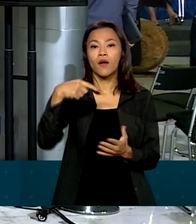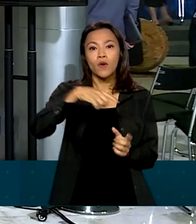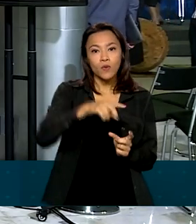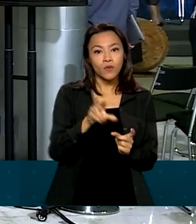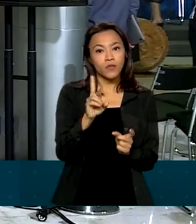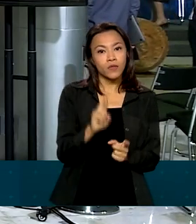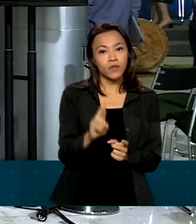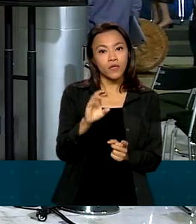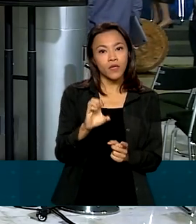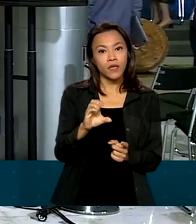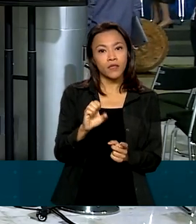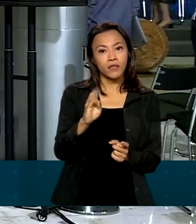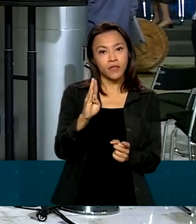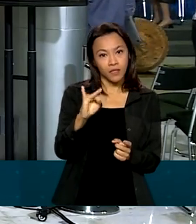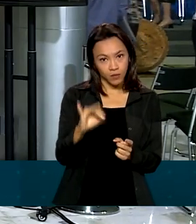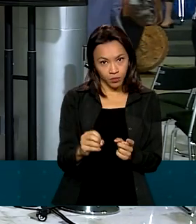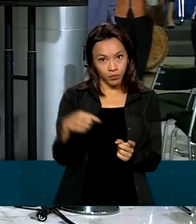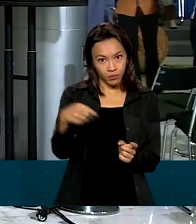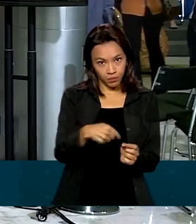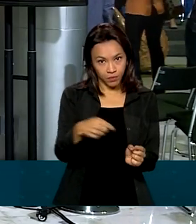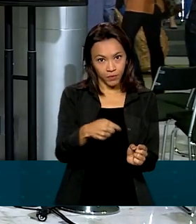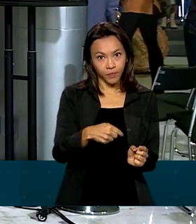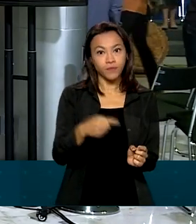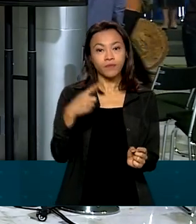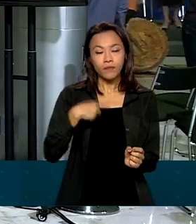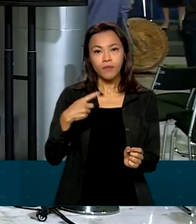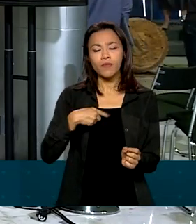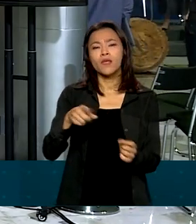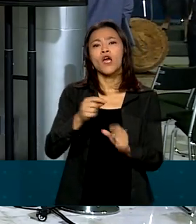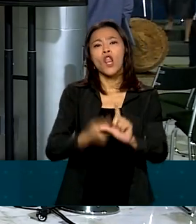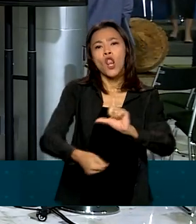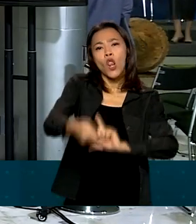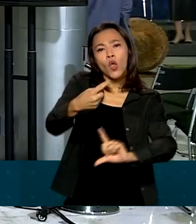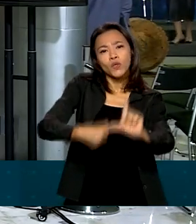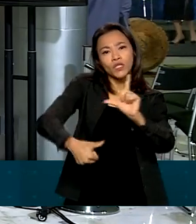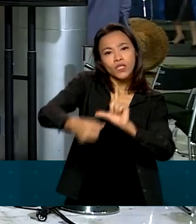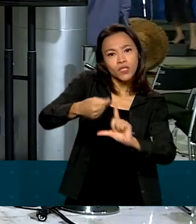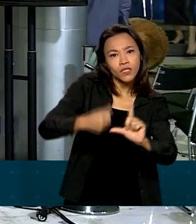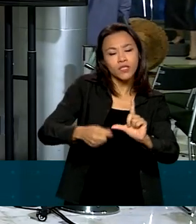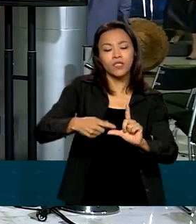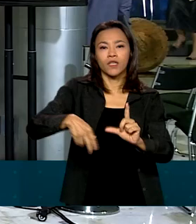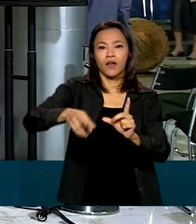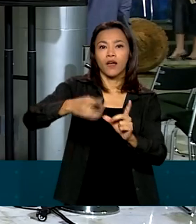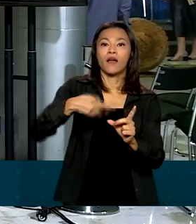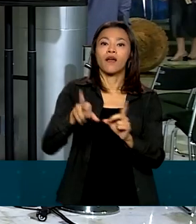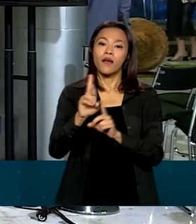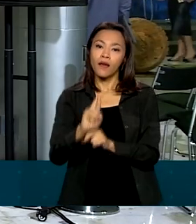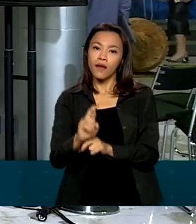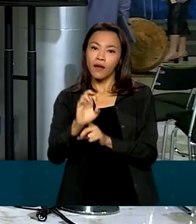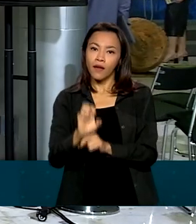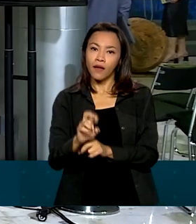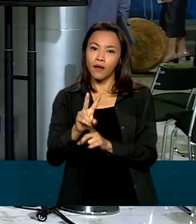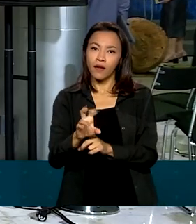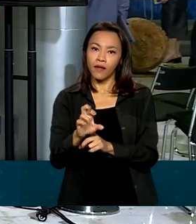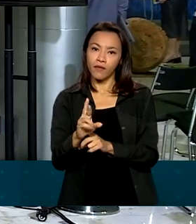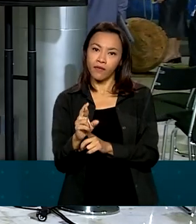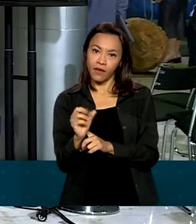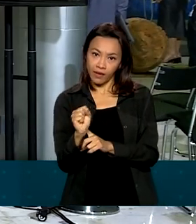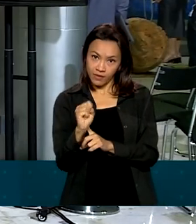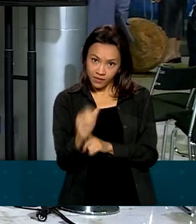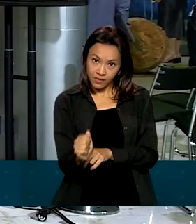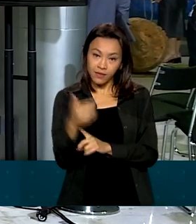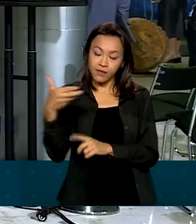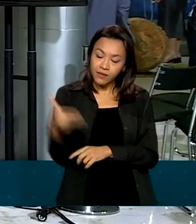contabilizá-los como empenho de logística reversa ou processo de reinserção do material descartado